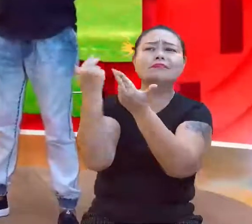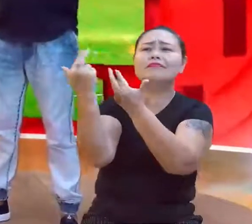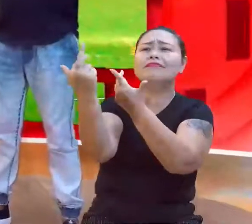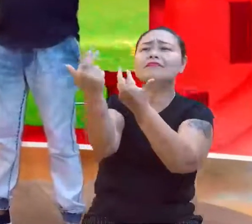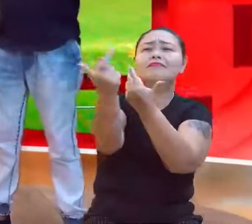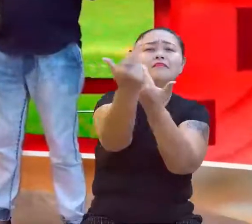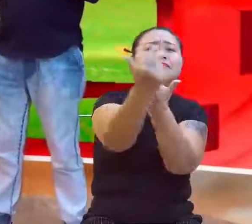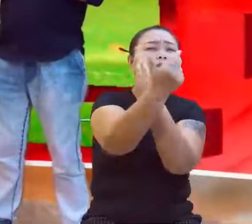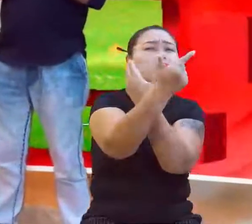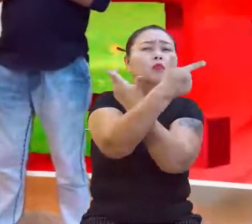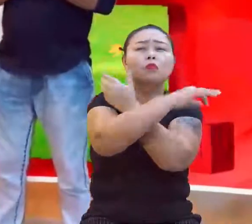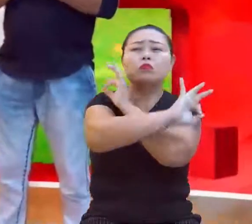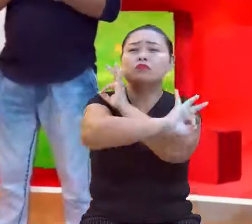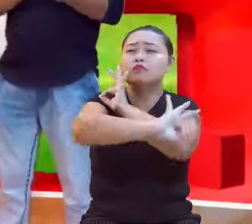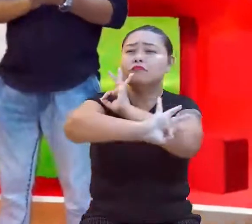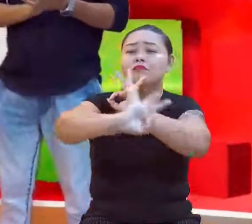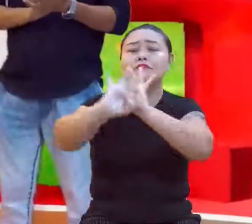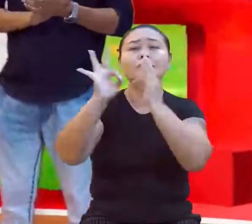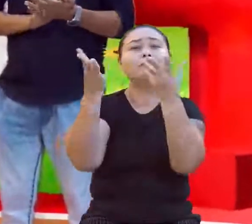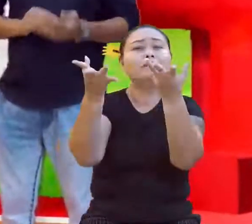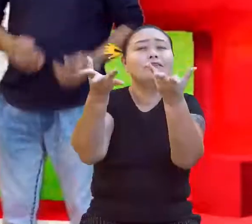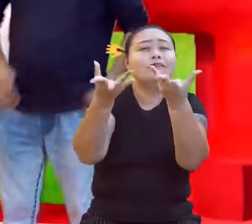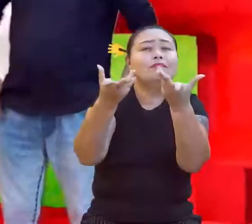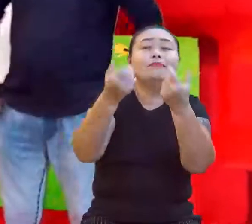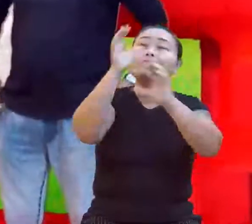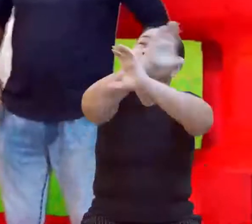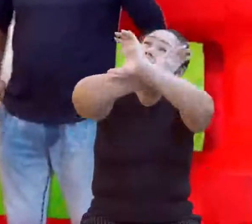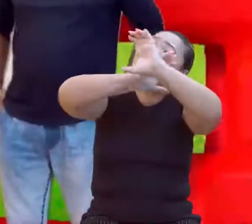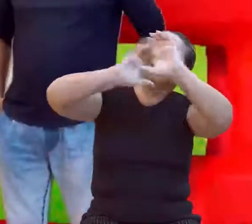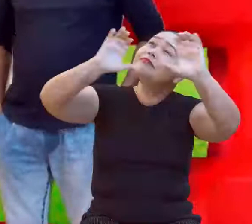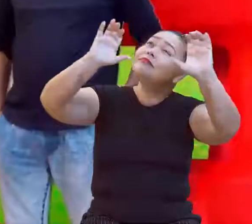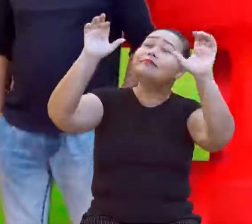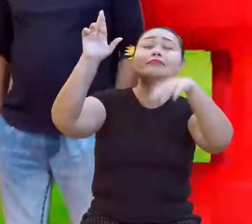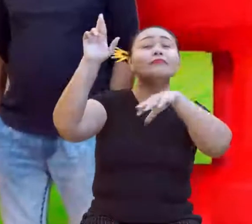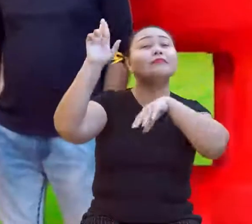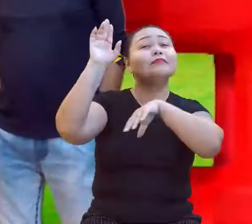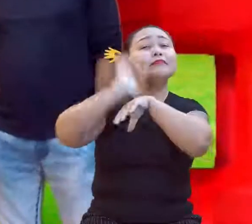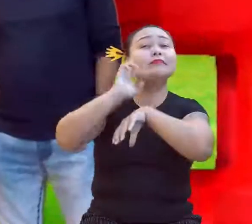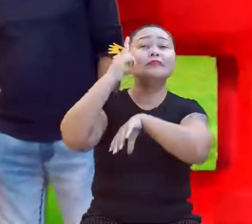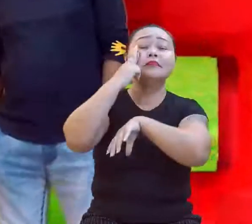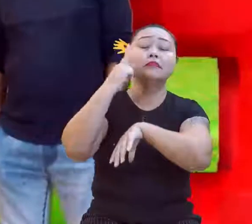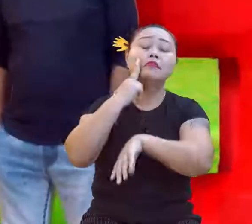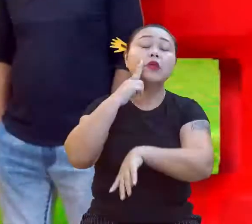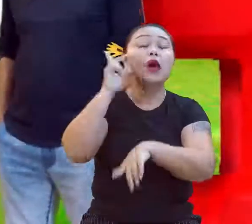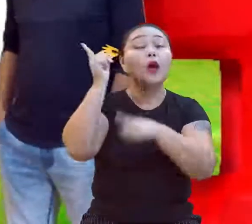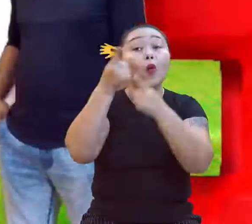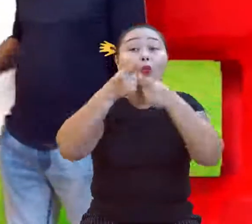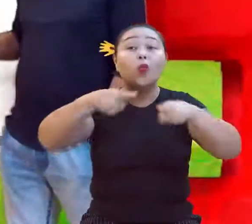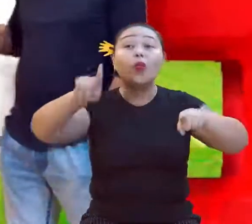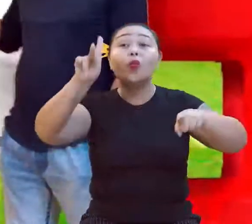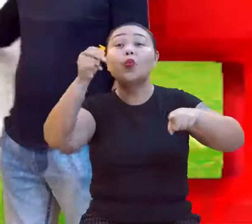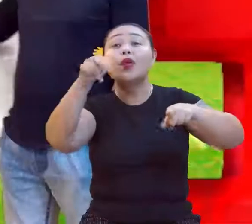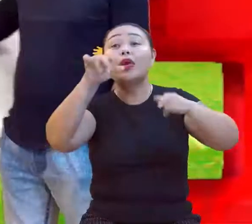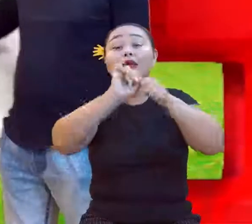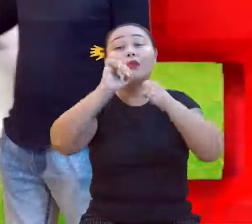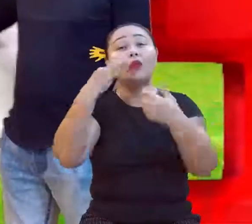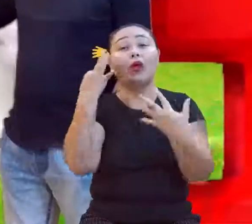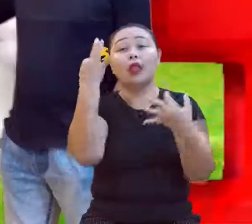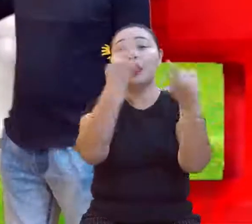Sem igual, que maravilha. Os céus de Rondônia, gente, o nosso hino é lindo, né? O nosso estado é